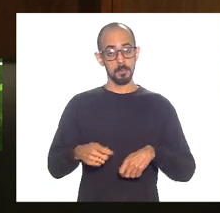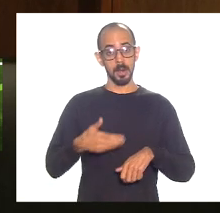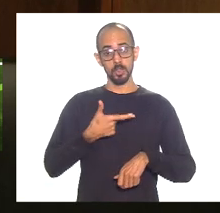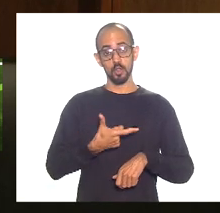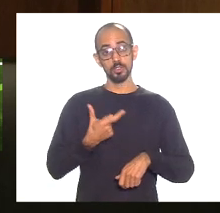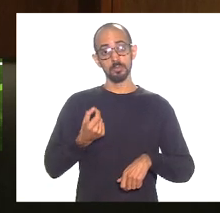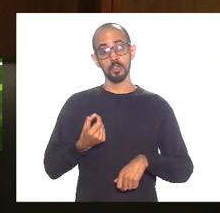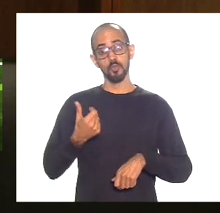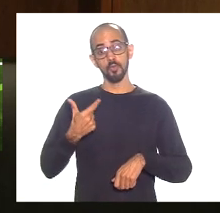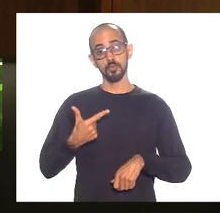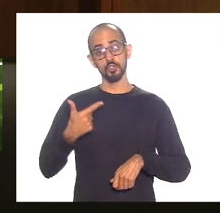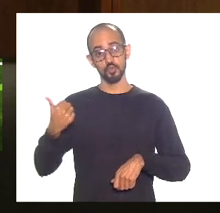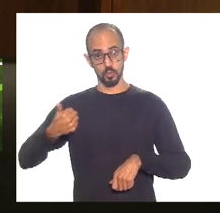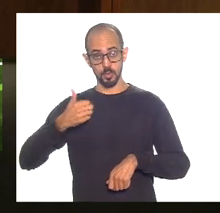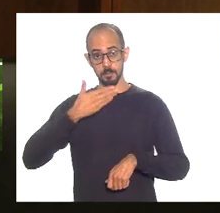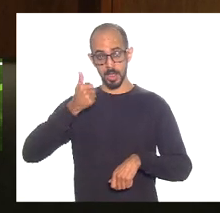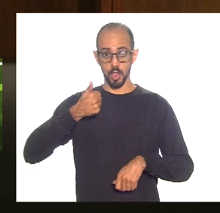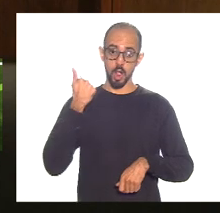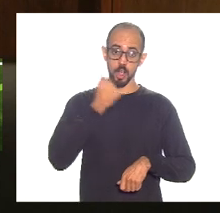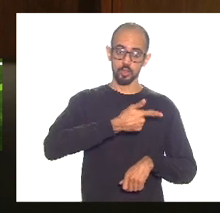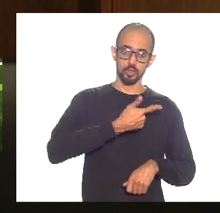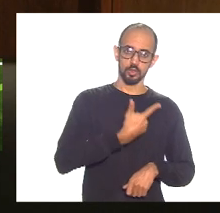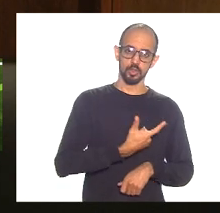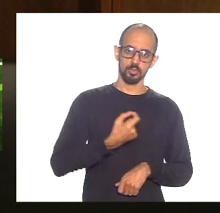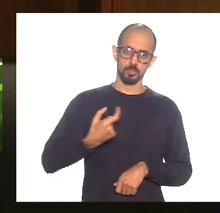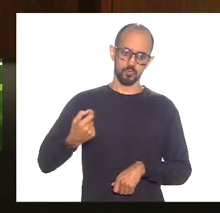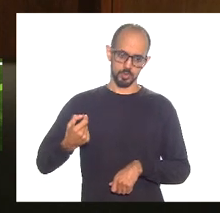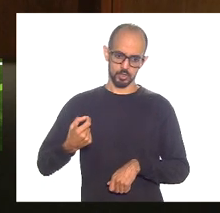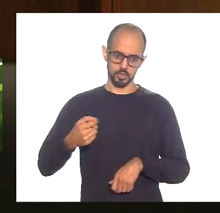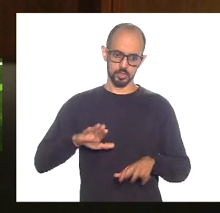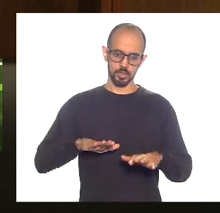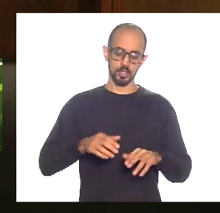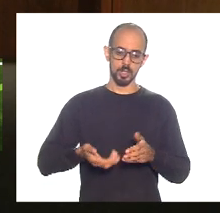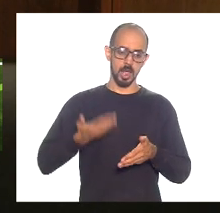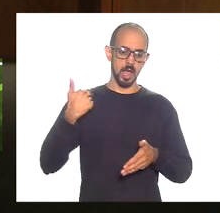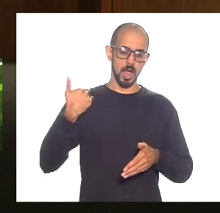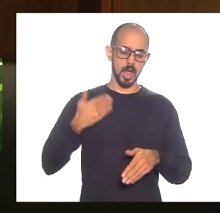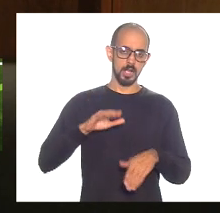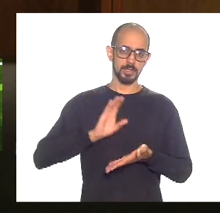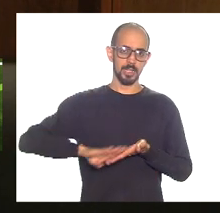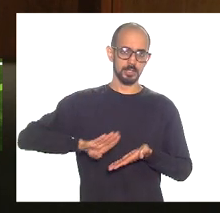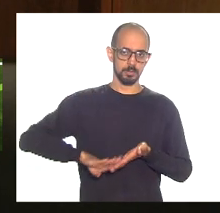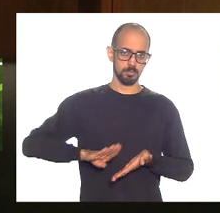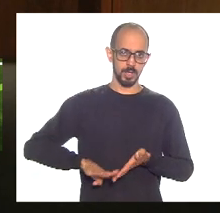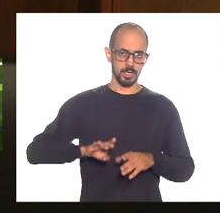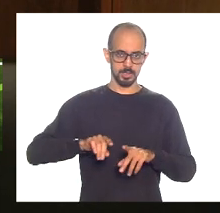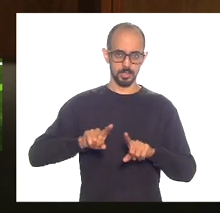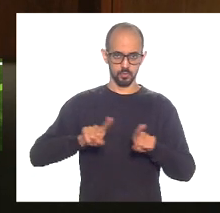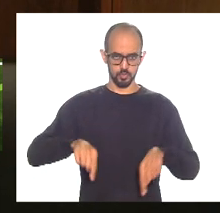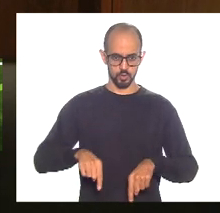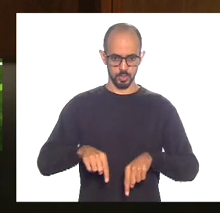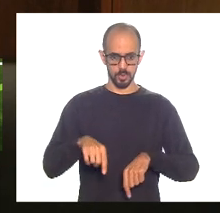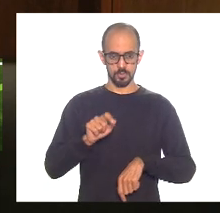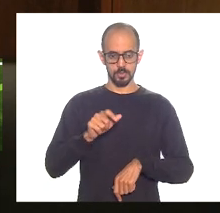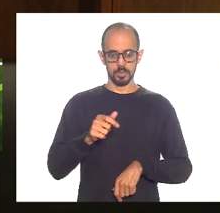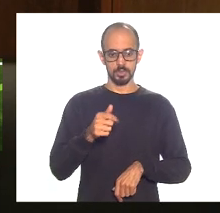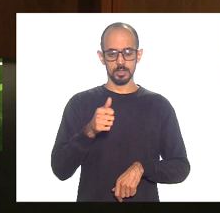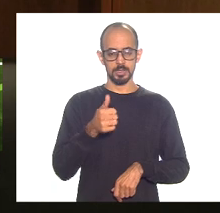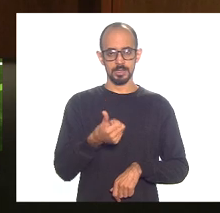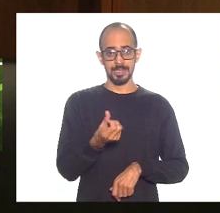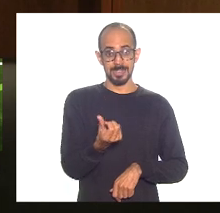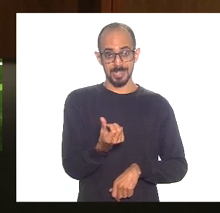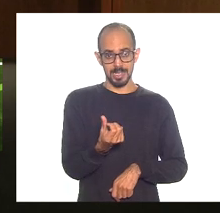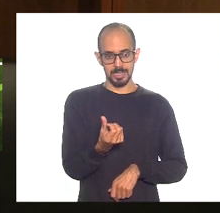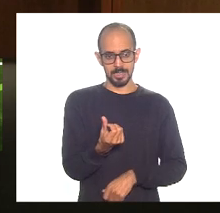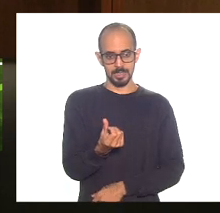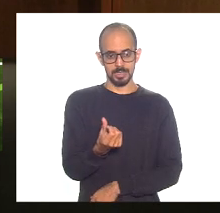17, que a nossa despesa com o pessoal foi da ordem de 33,6 bi, e em 2020